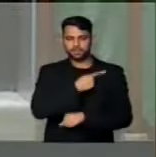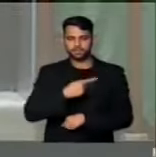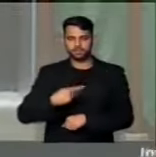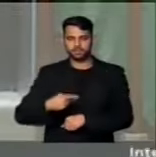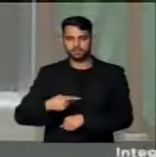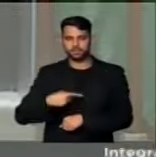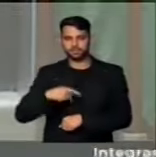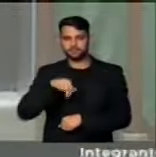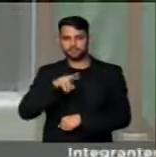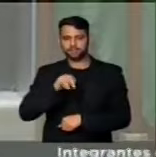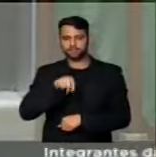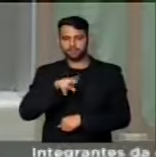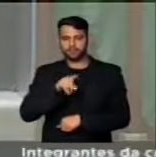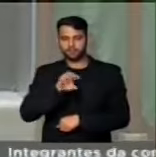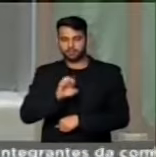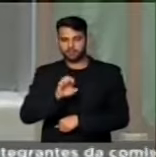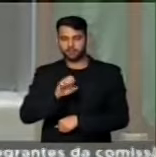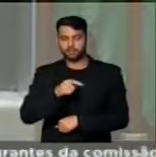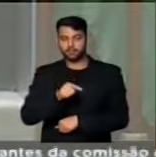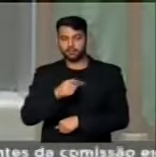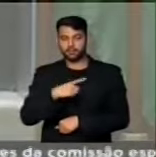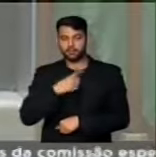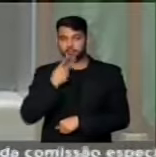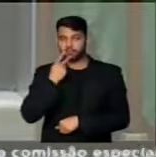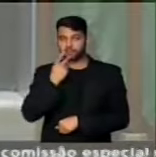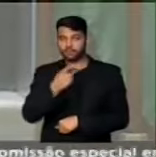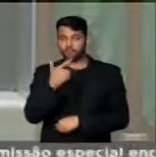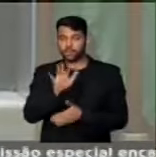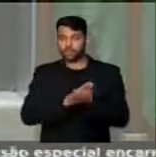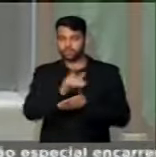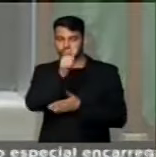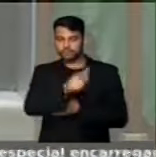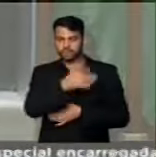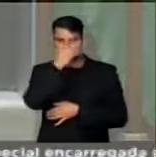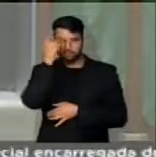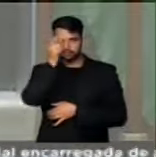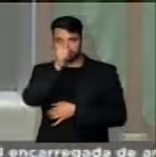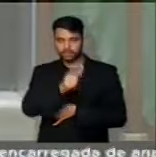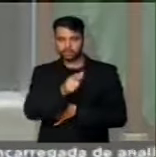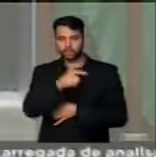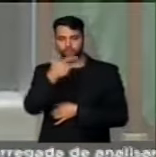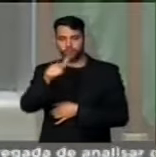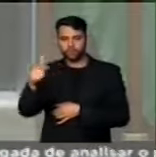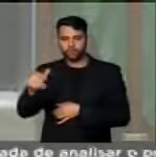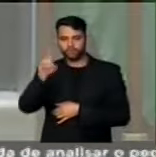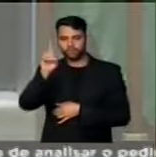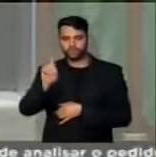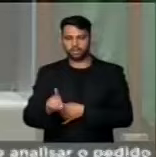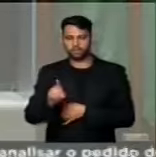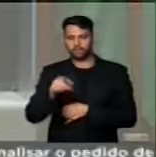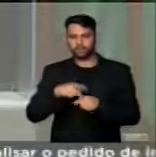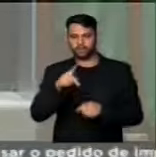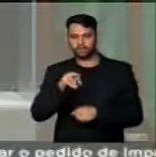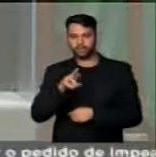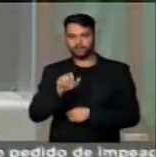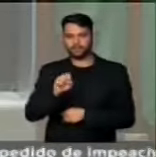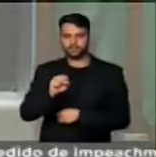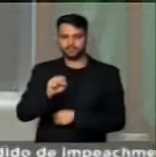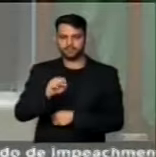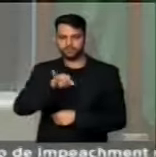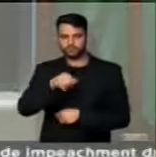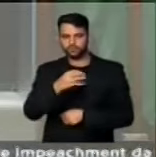Michel Temer, que indicou não só esse, como o outro diretor da Petrobras,